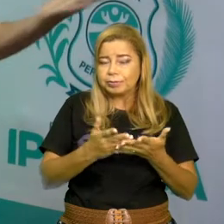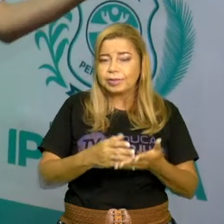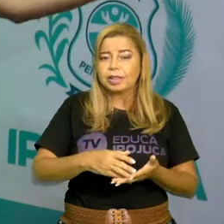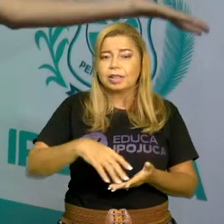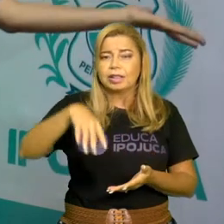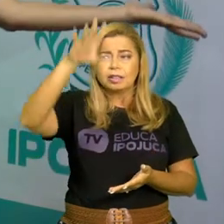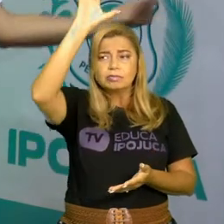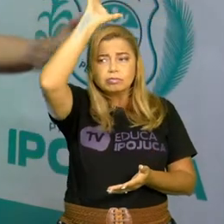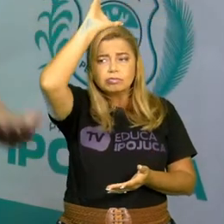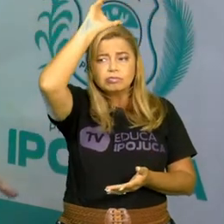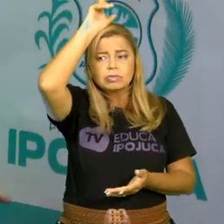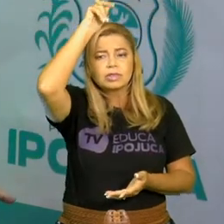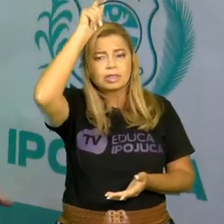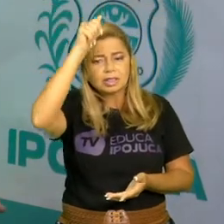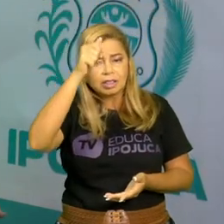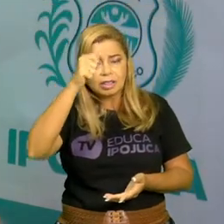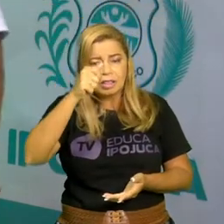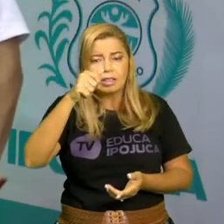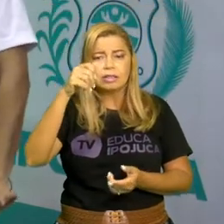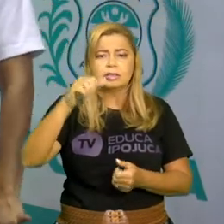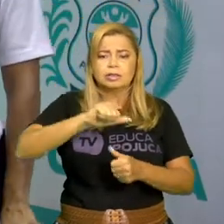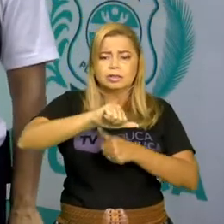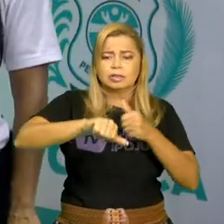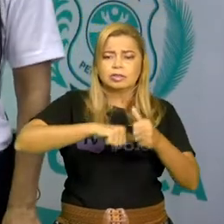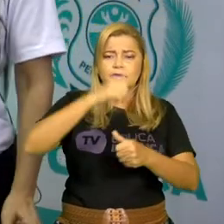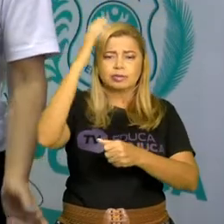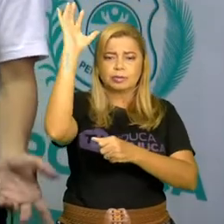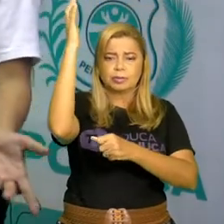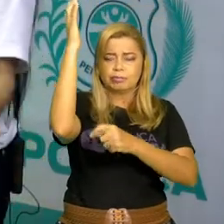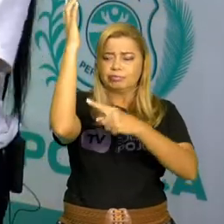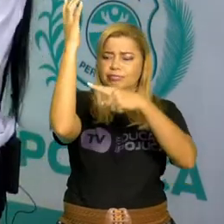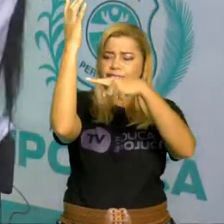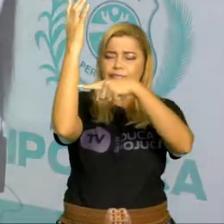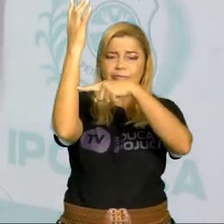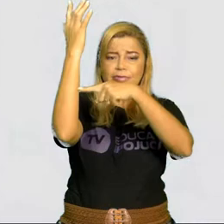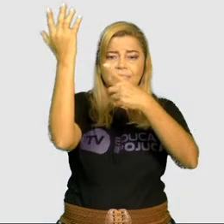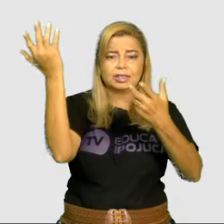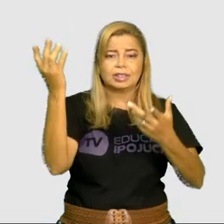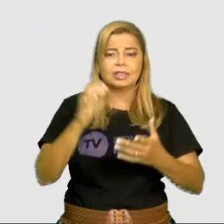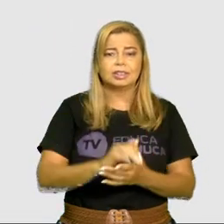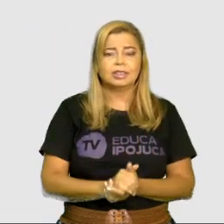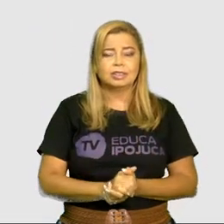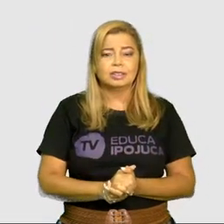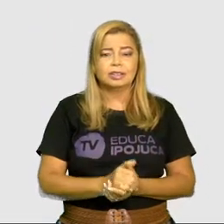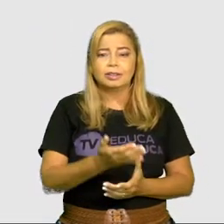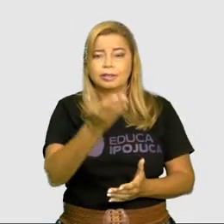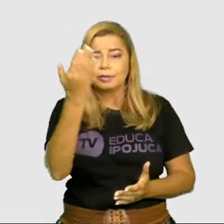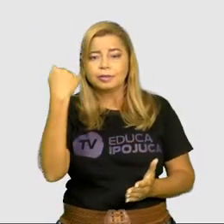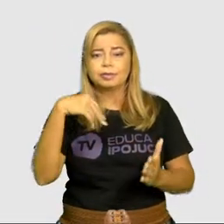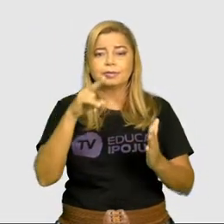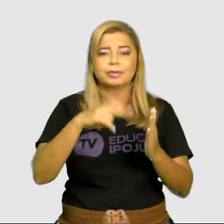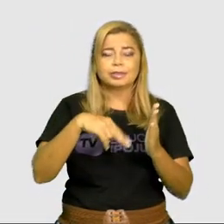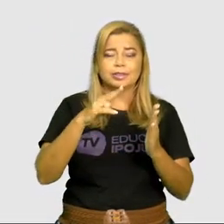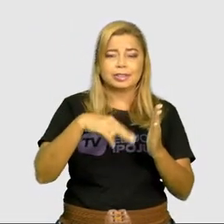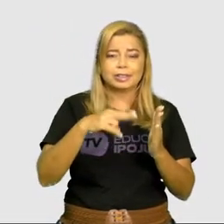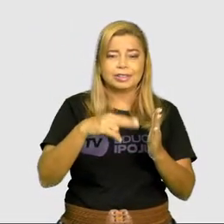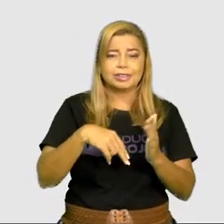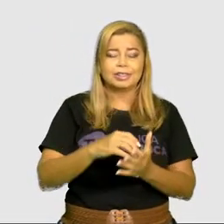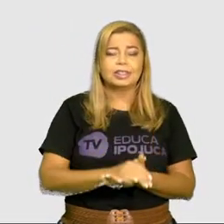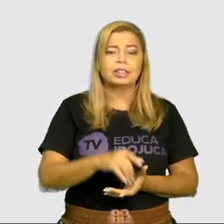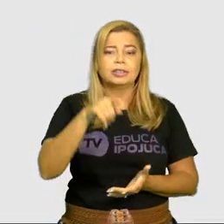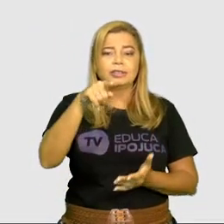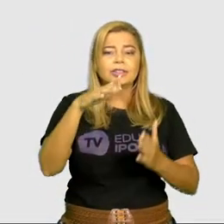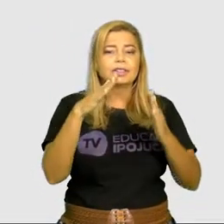transforma o galo num galho? Vamos ver agora? Veja só. Vamos ler aqui na nossa tela, leiam aí de